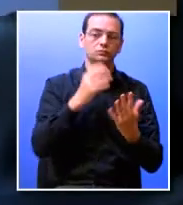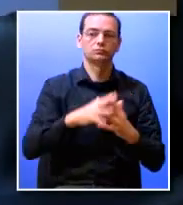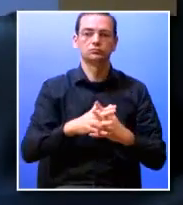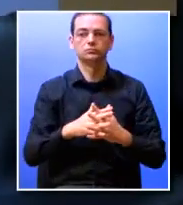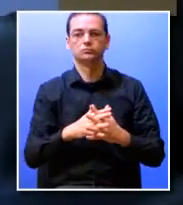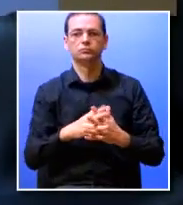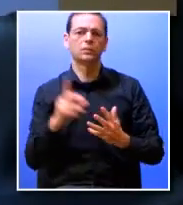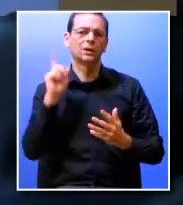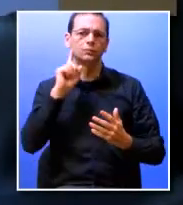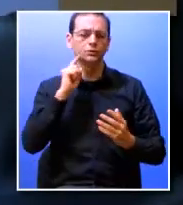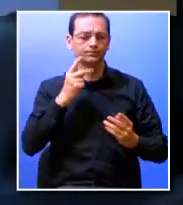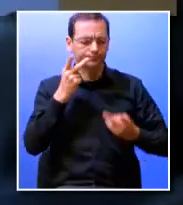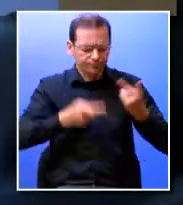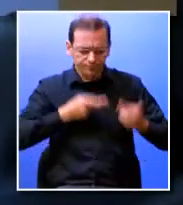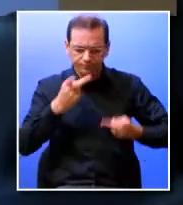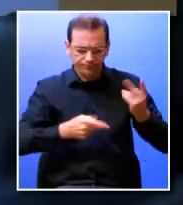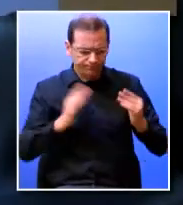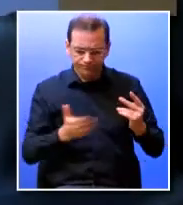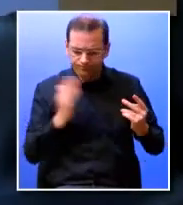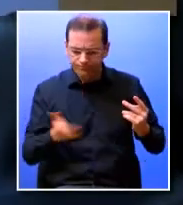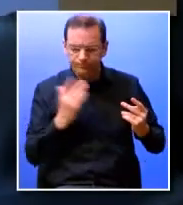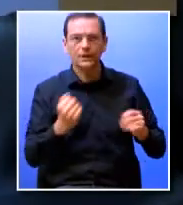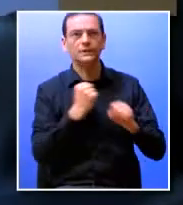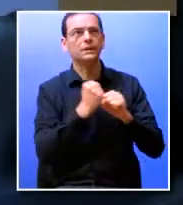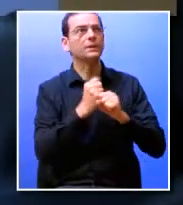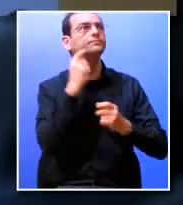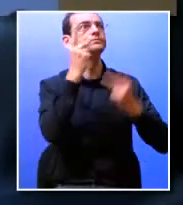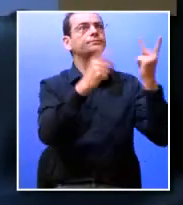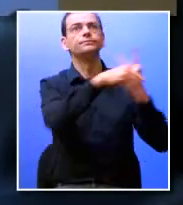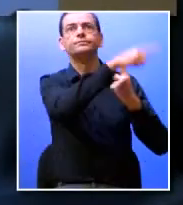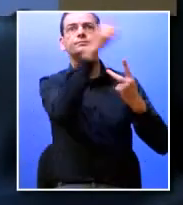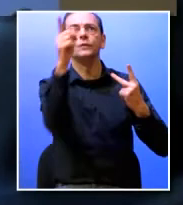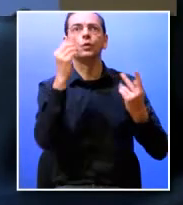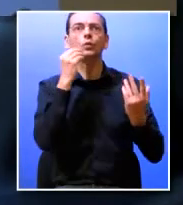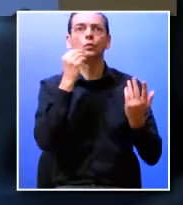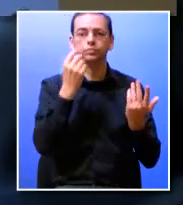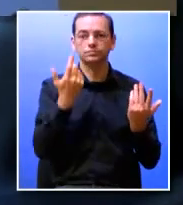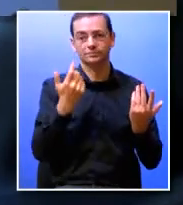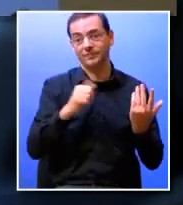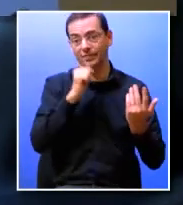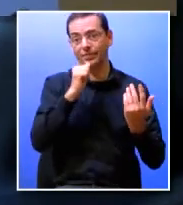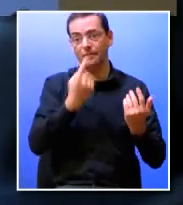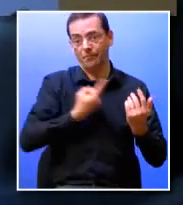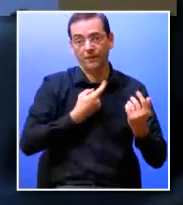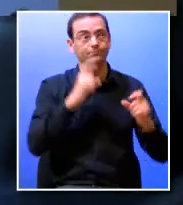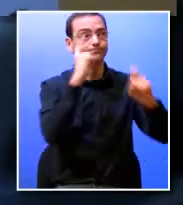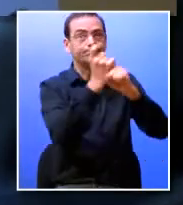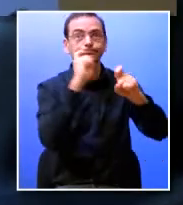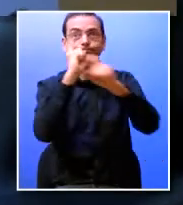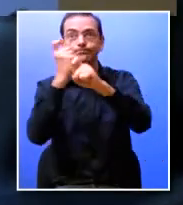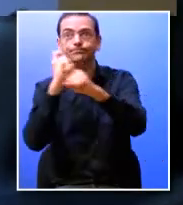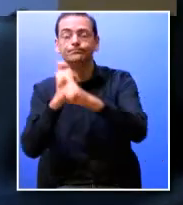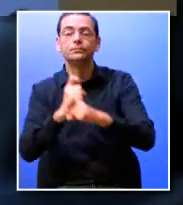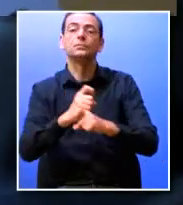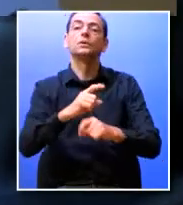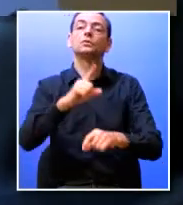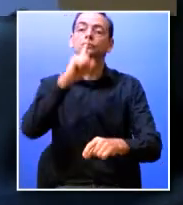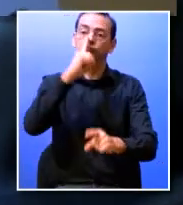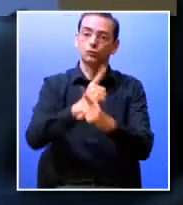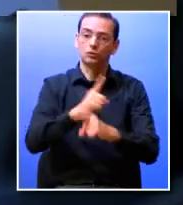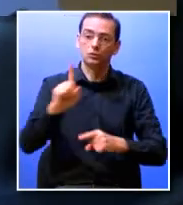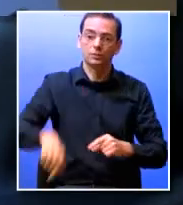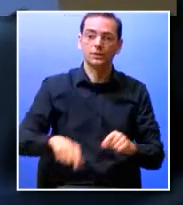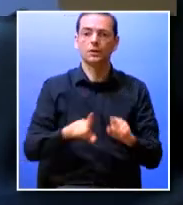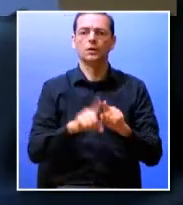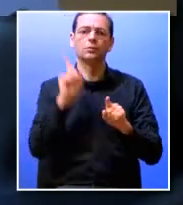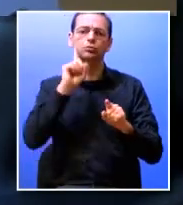esta análise permanente do mercado de trabalho procuramos também por outro lado estar em articulação e estabelecer